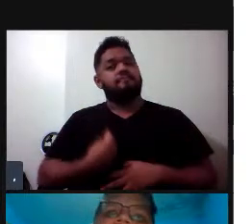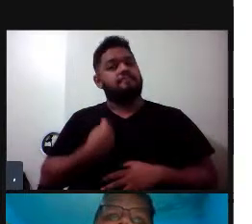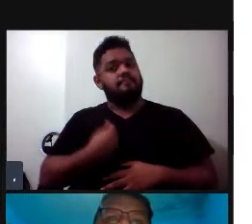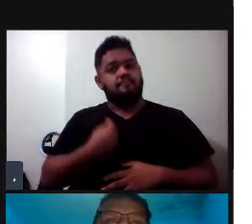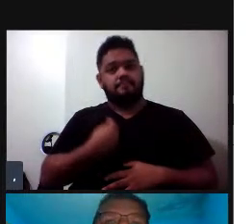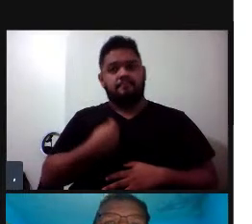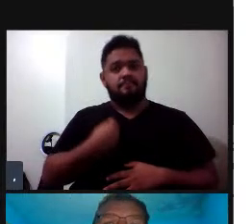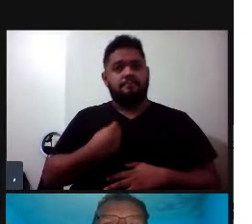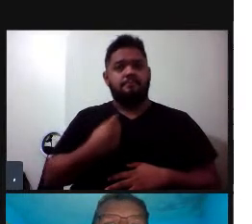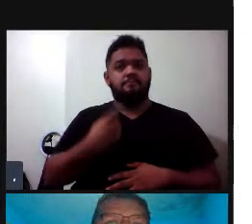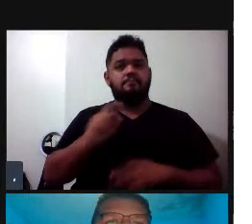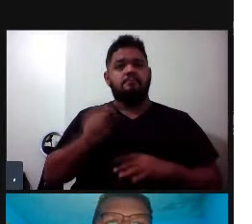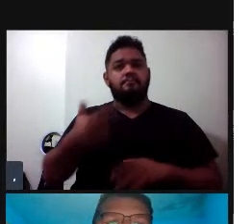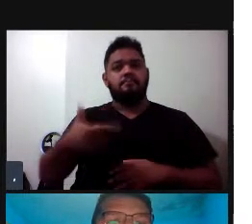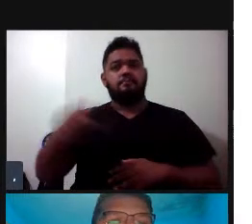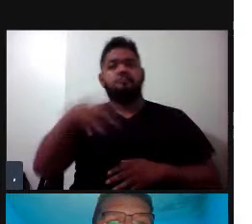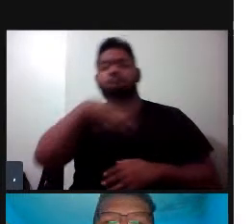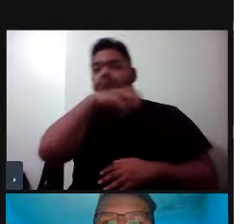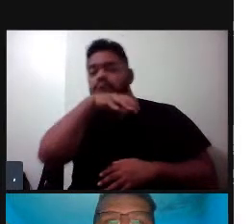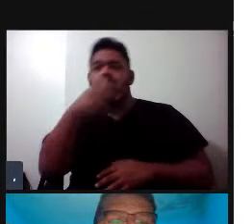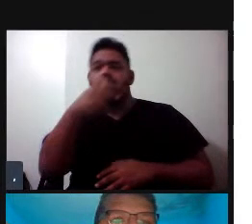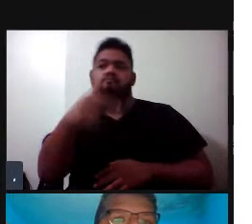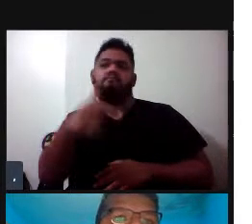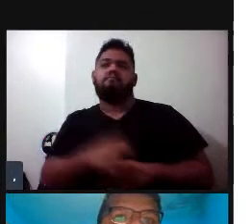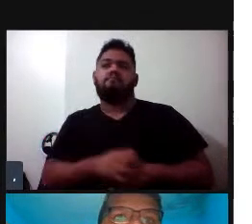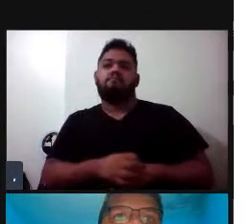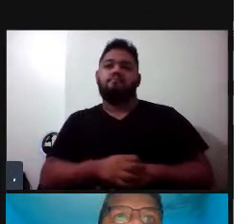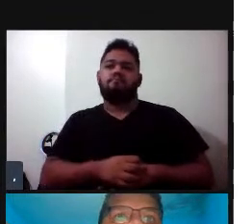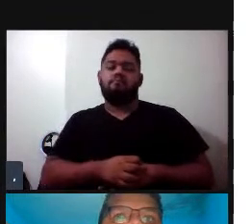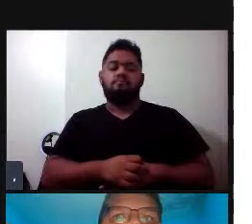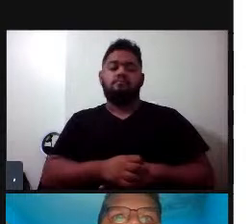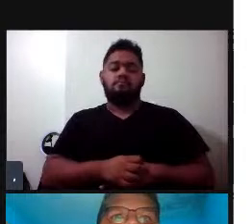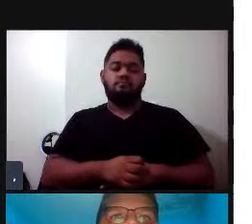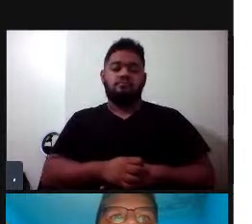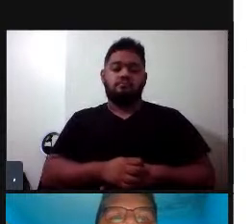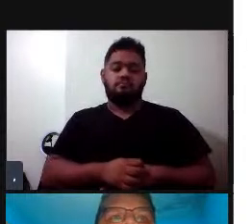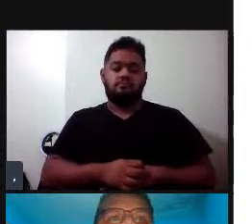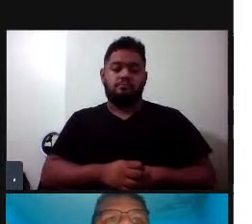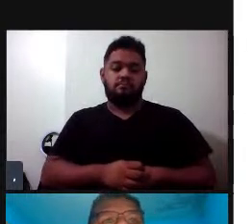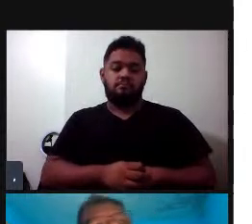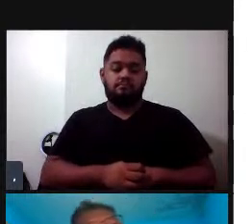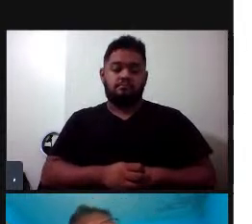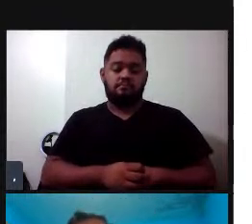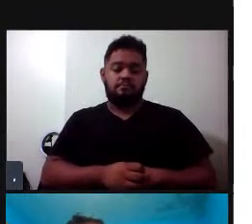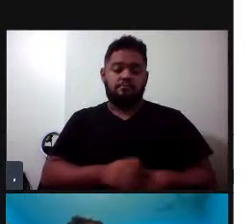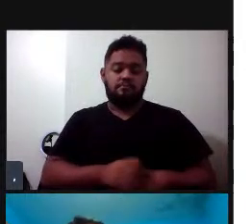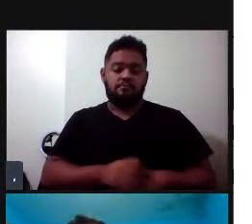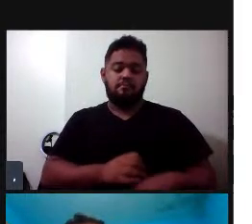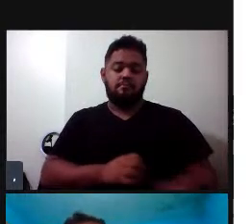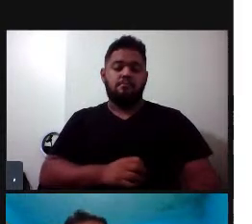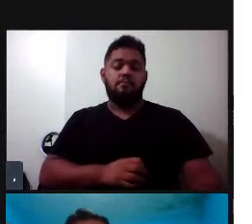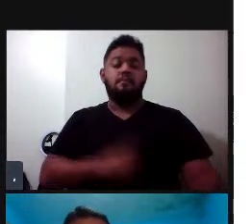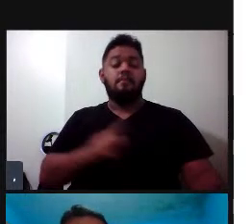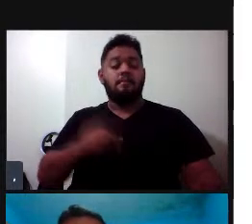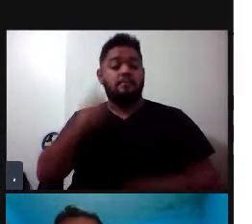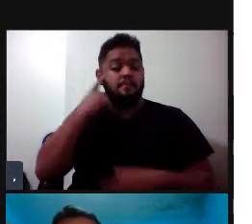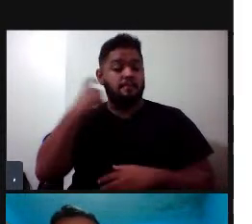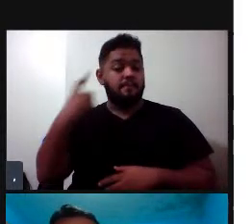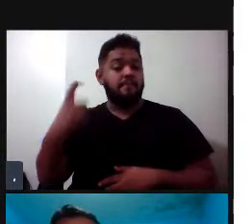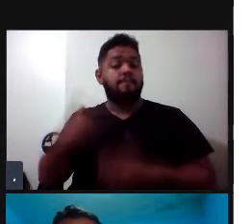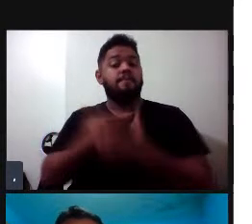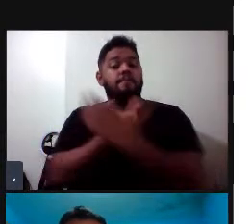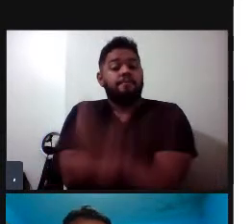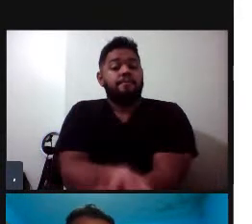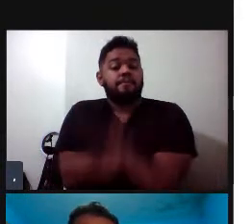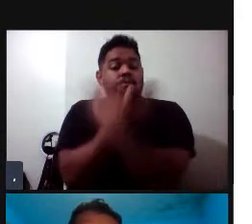animal, né, no planeta Terra. Muito legal mesmo. Aqui também tem sons da Baleia Franca, né,